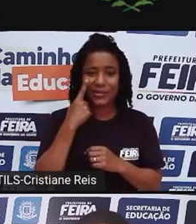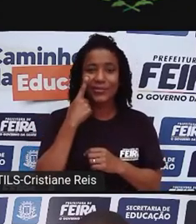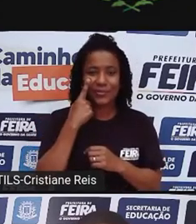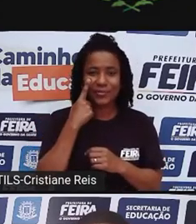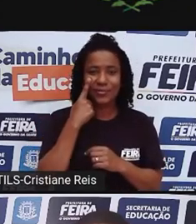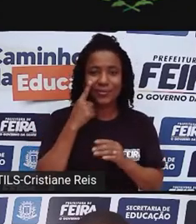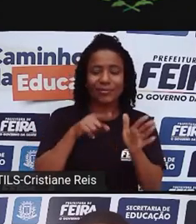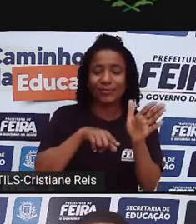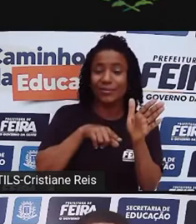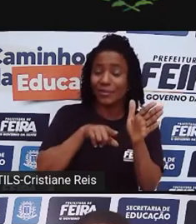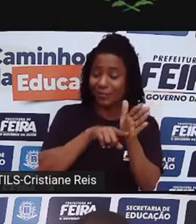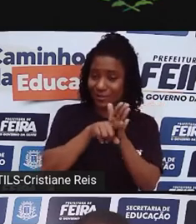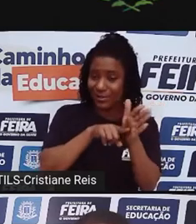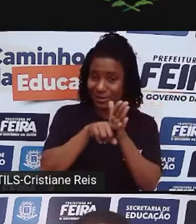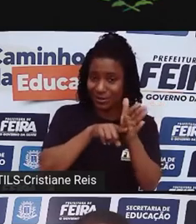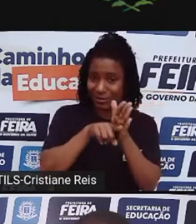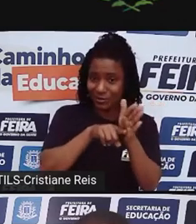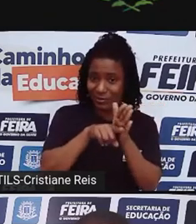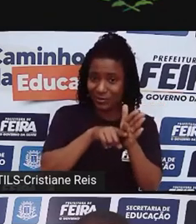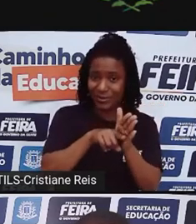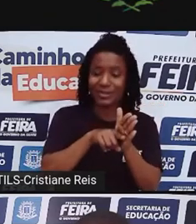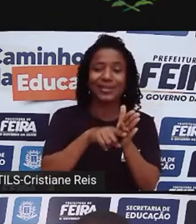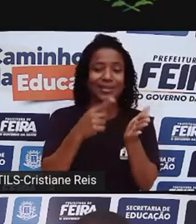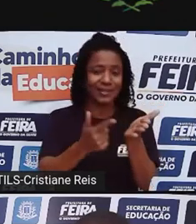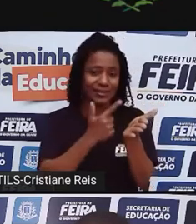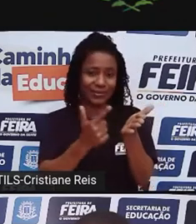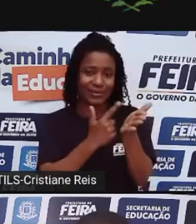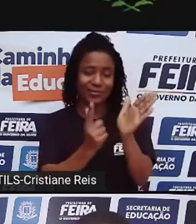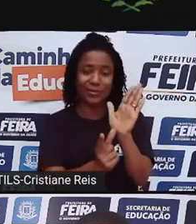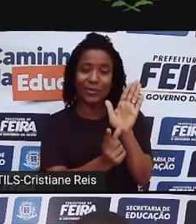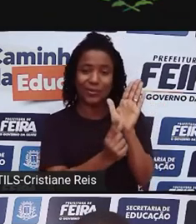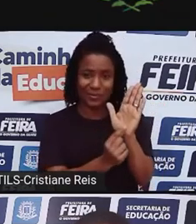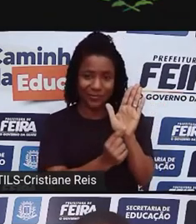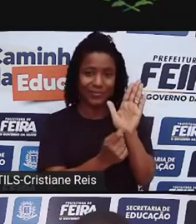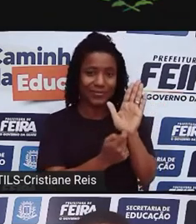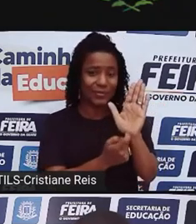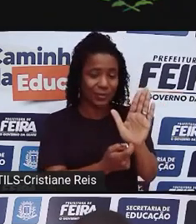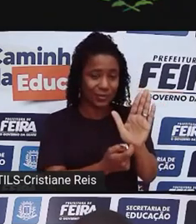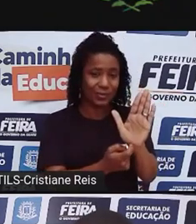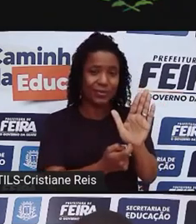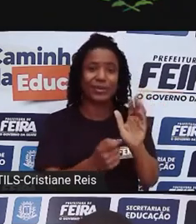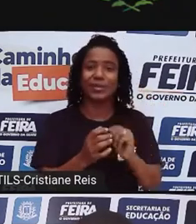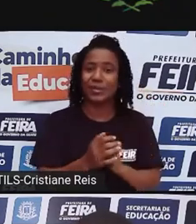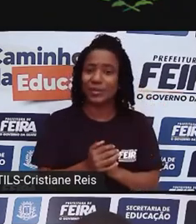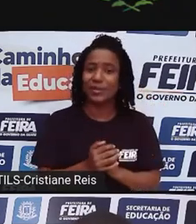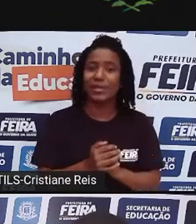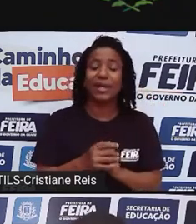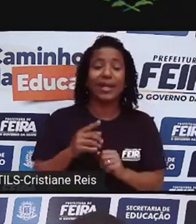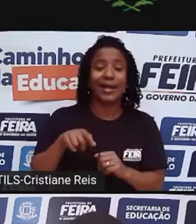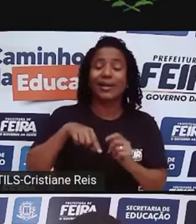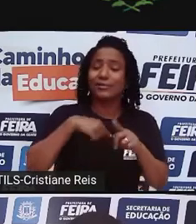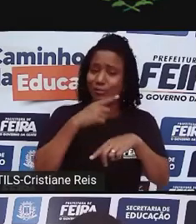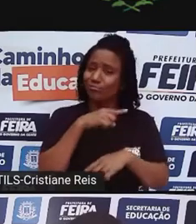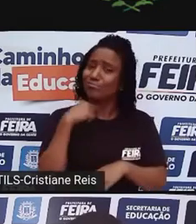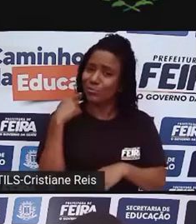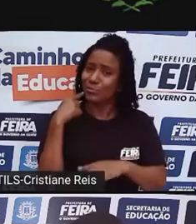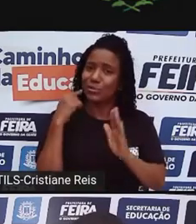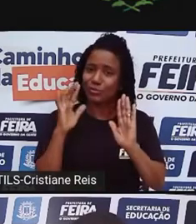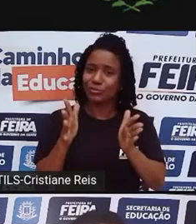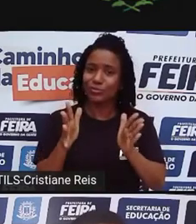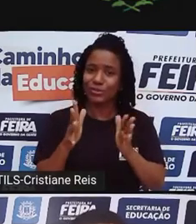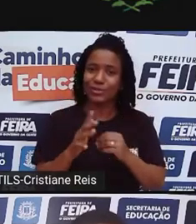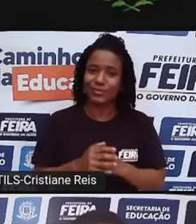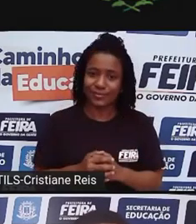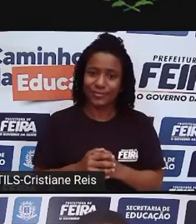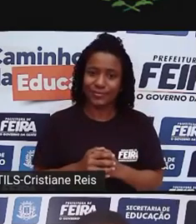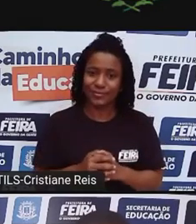mais entre nós, que infelizmente não tem um reconhecimento acadêmico sobre a potência dos seus estudos, e não é por coincidência,